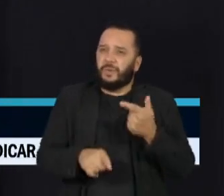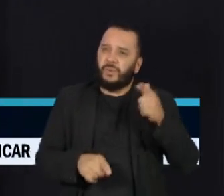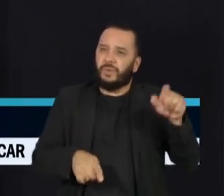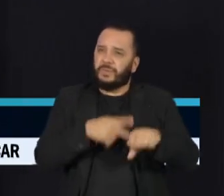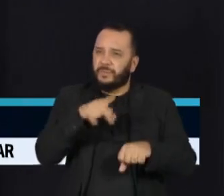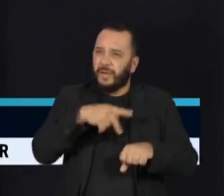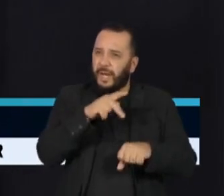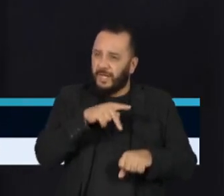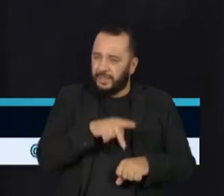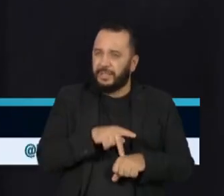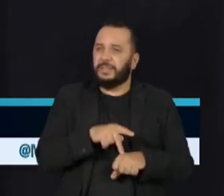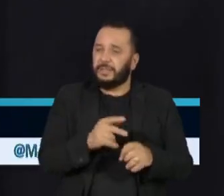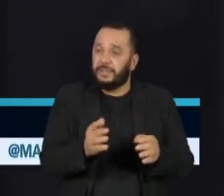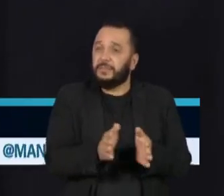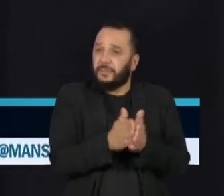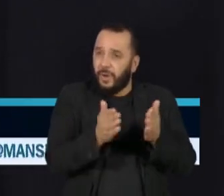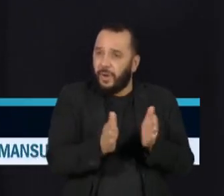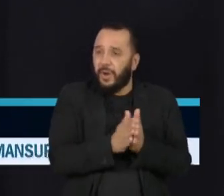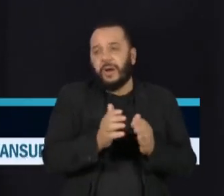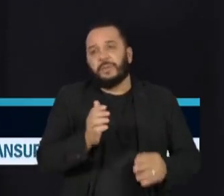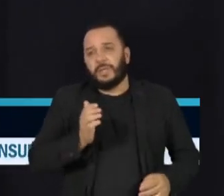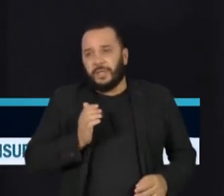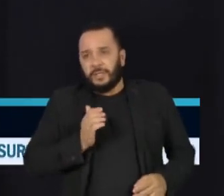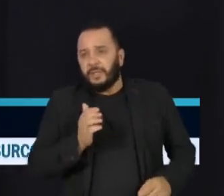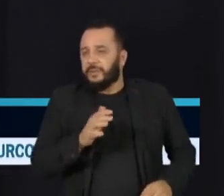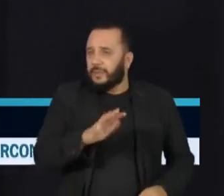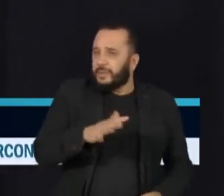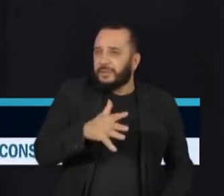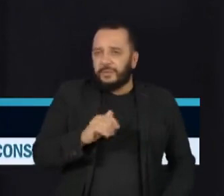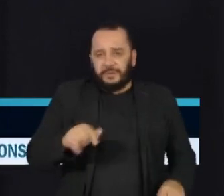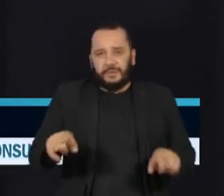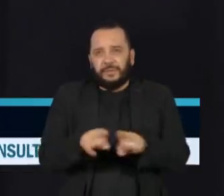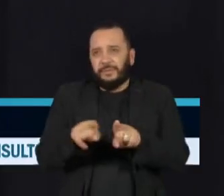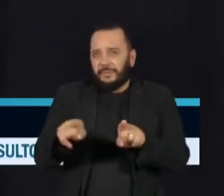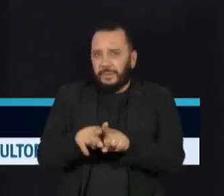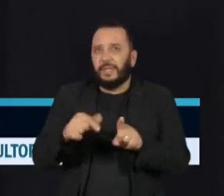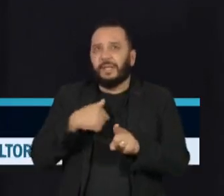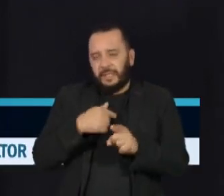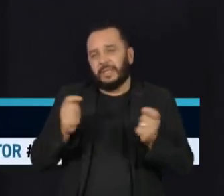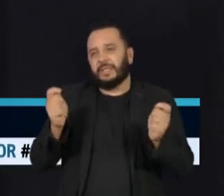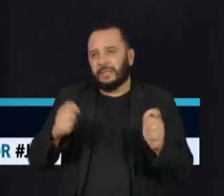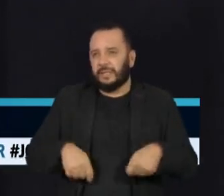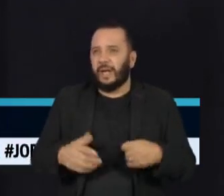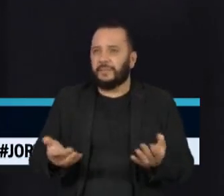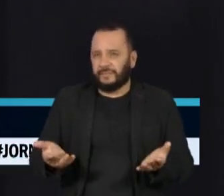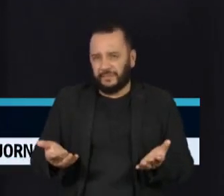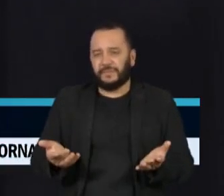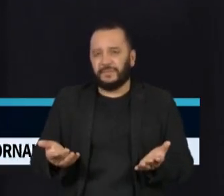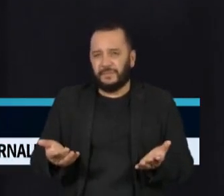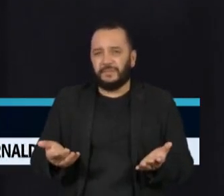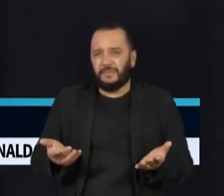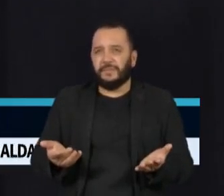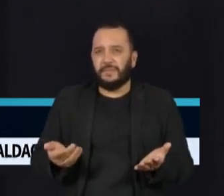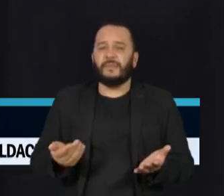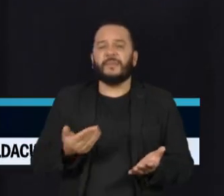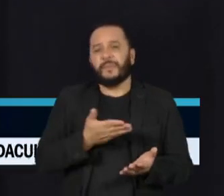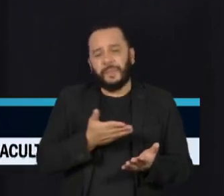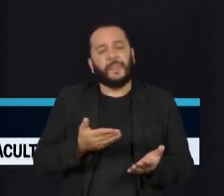emergentes e países desenvolvidos, possam reativar o